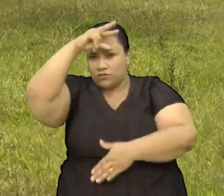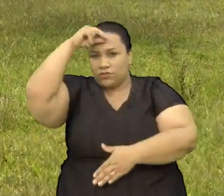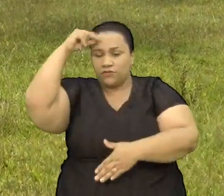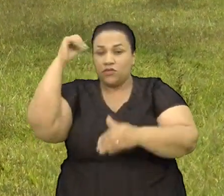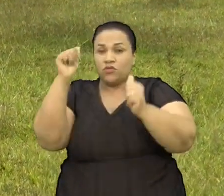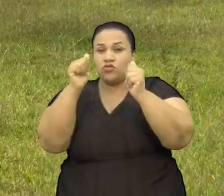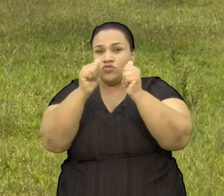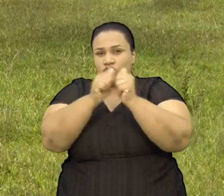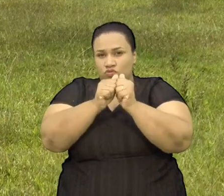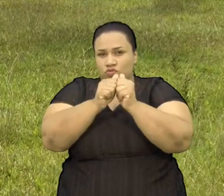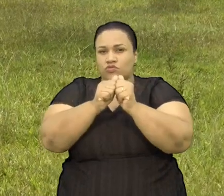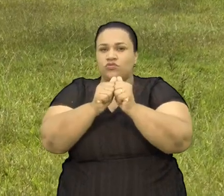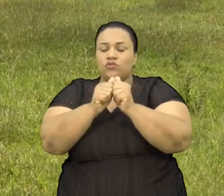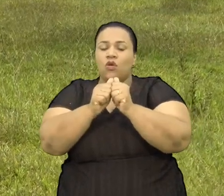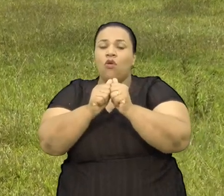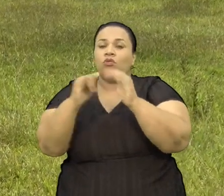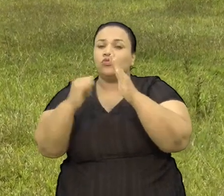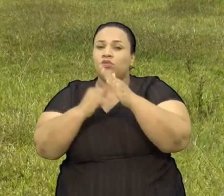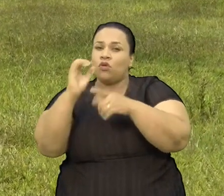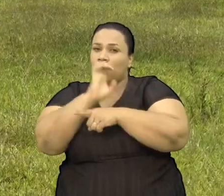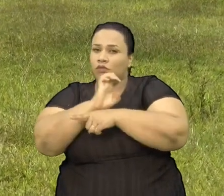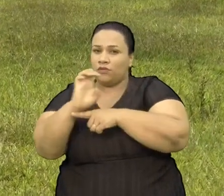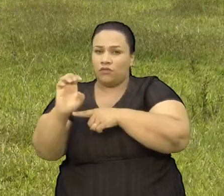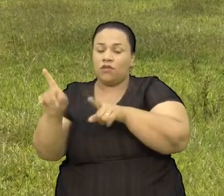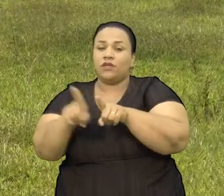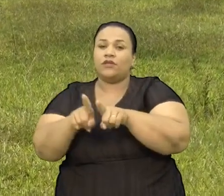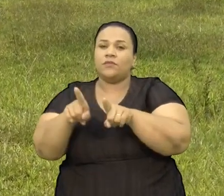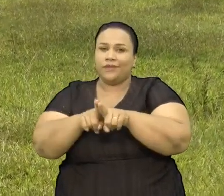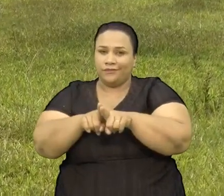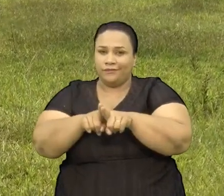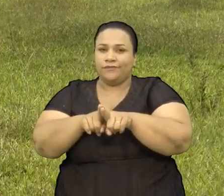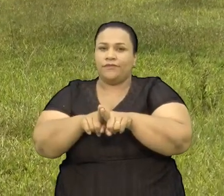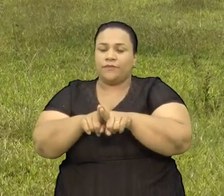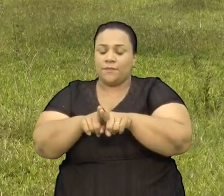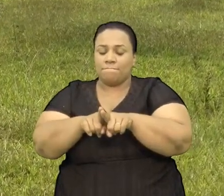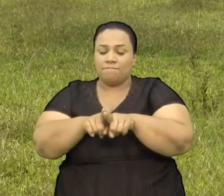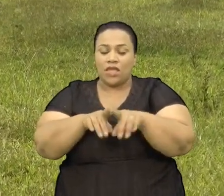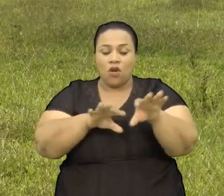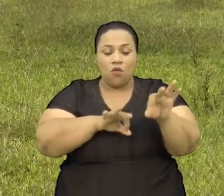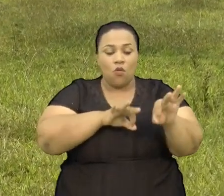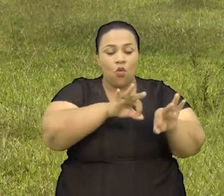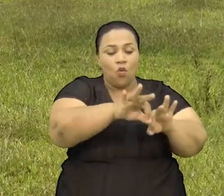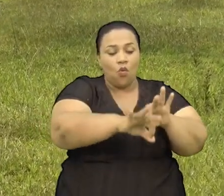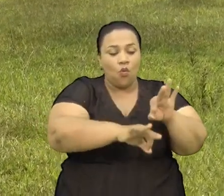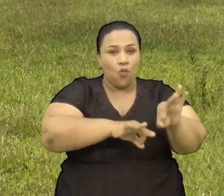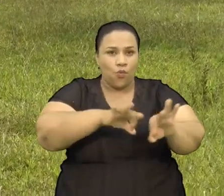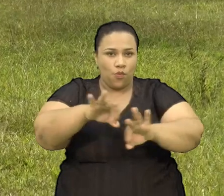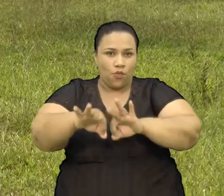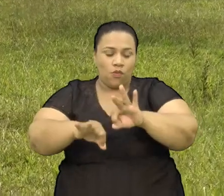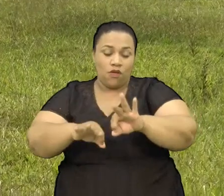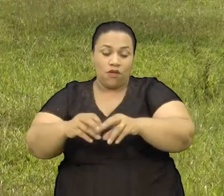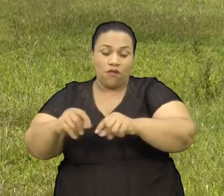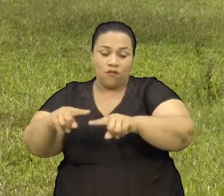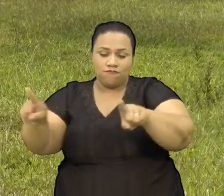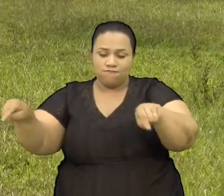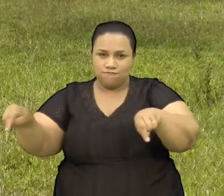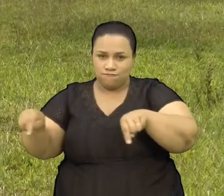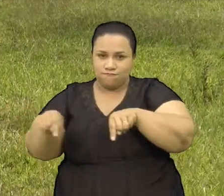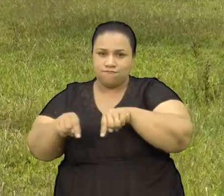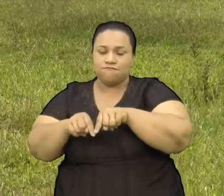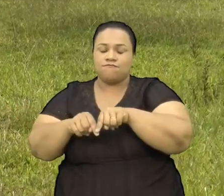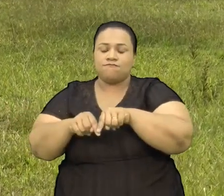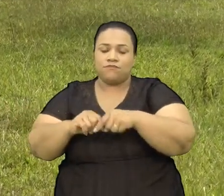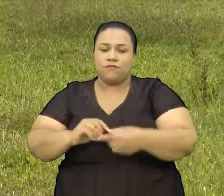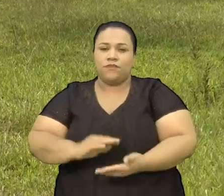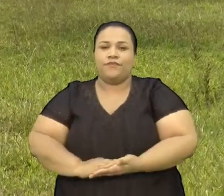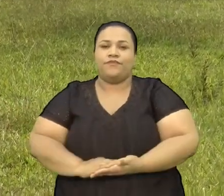Né E junto com os outros Órgãos estaduais Também Para poder montar Uma planta Para que essa área Seja utilizada De